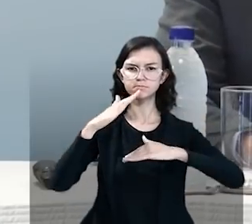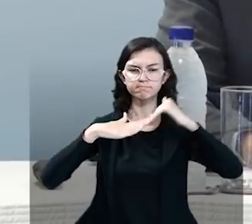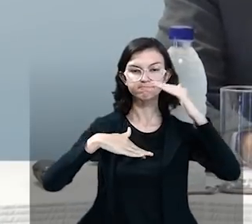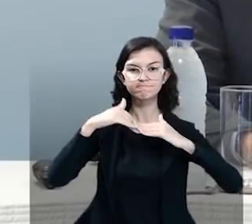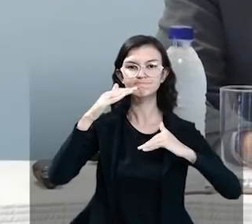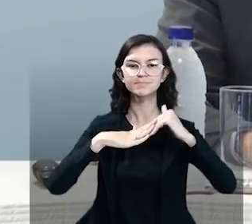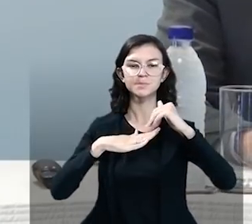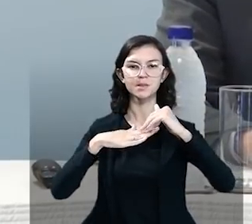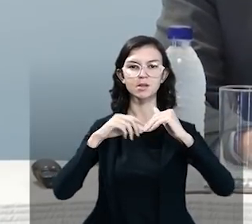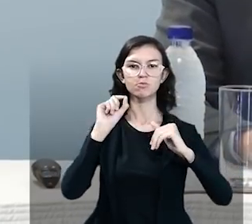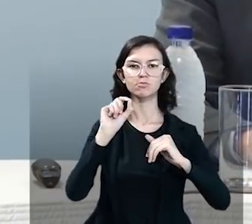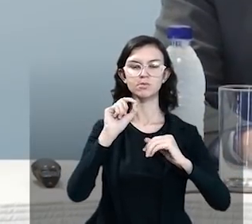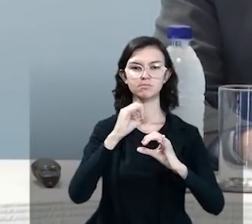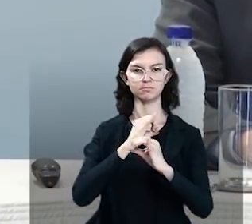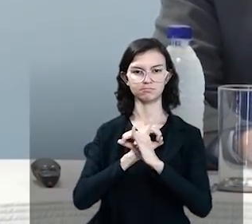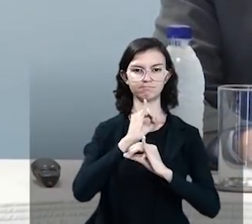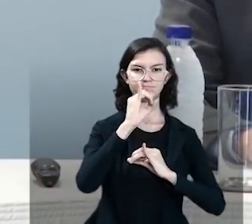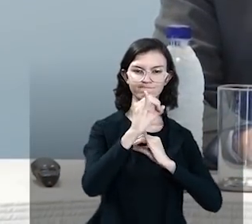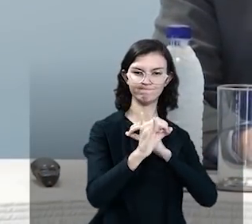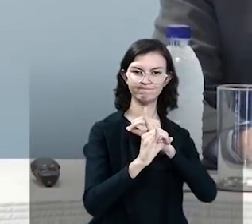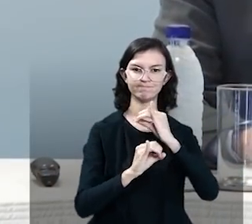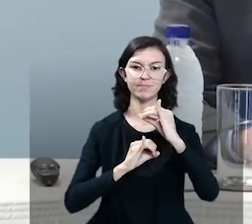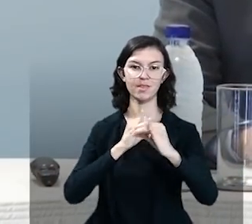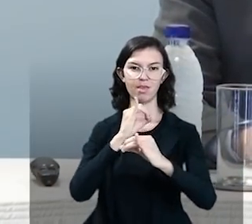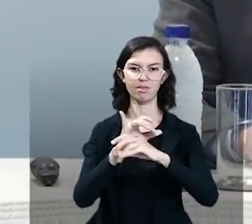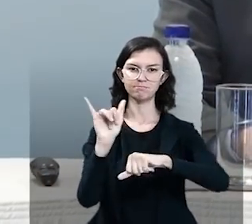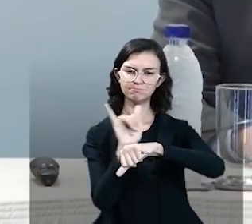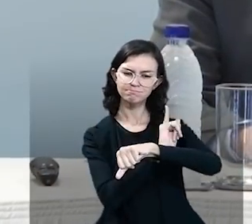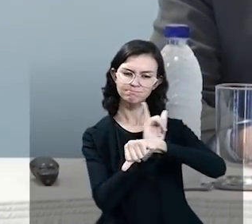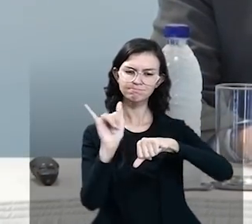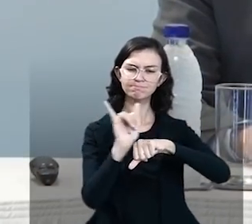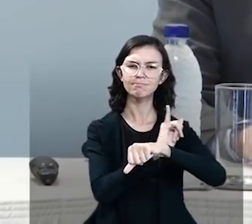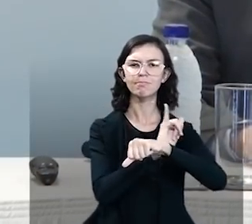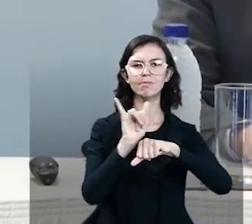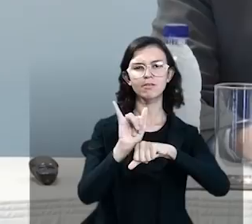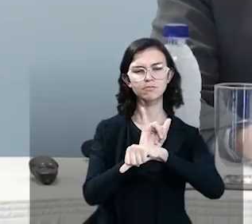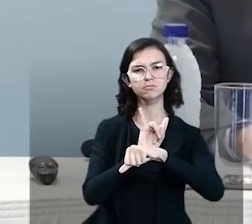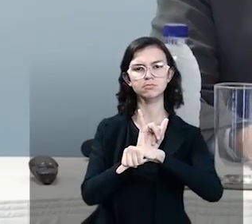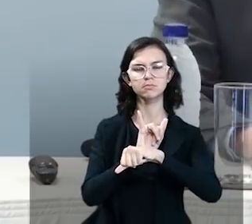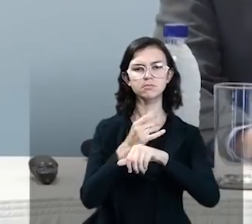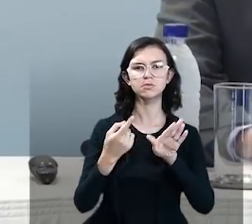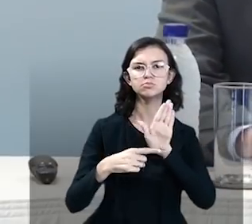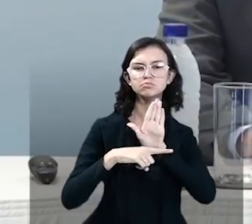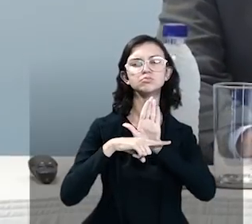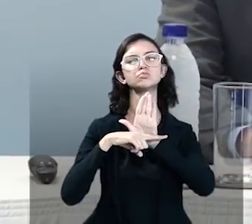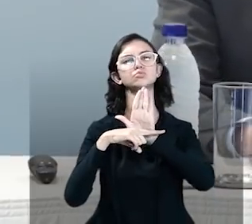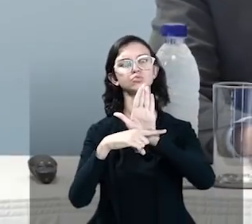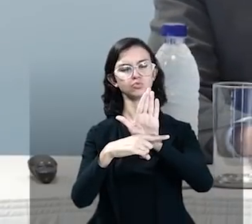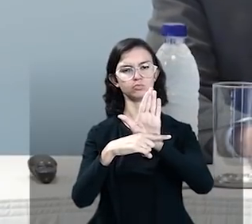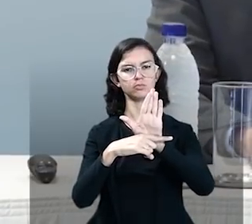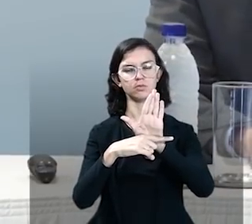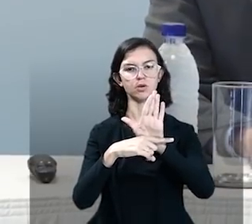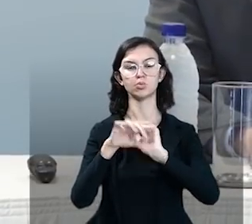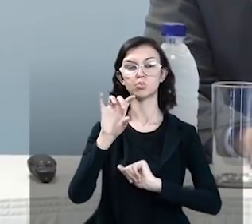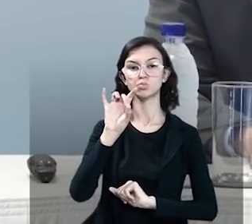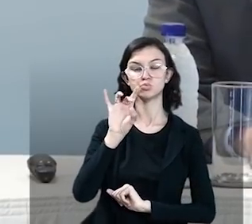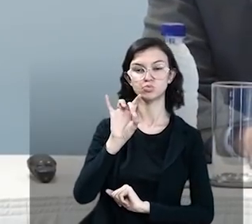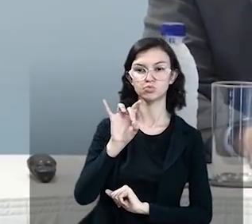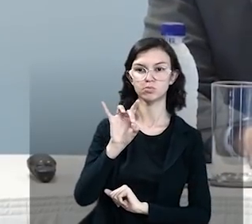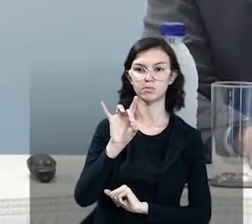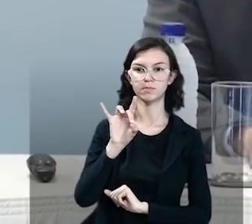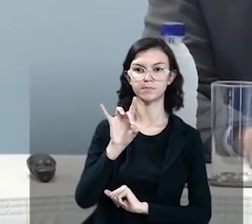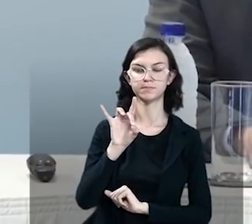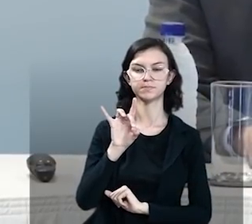e todas as ferramentas virtuais, não mais como apenas uma